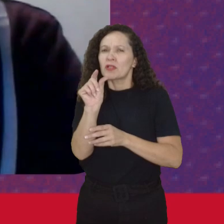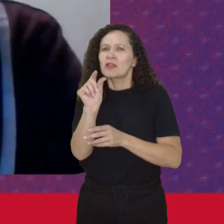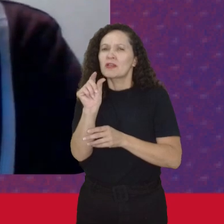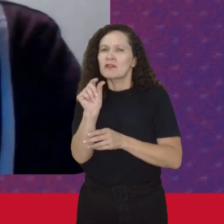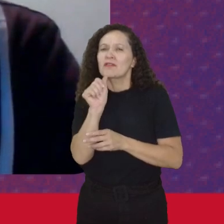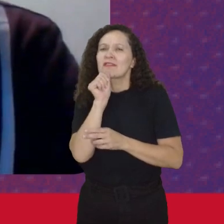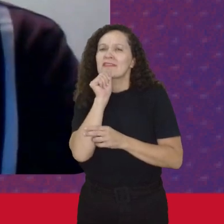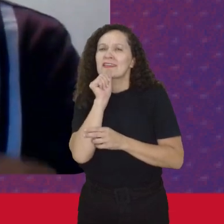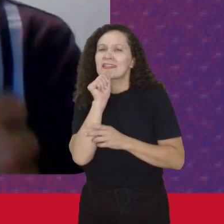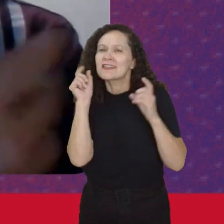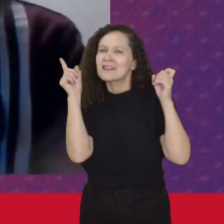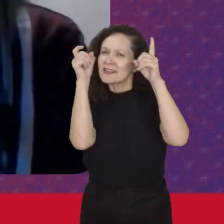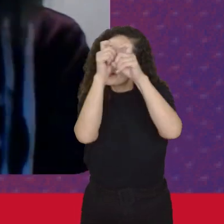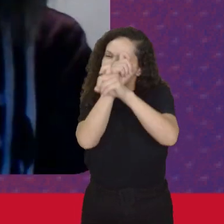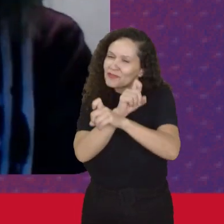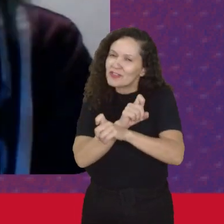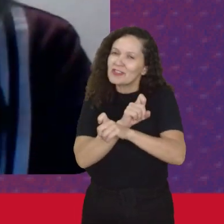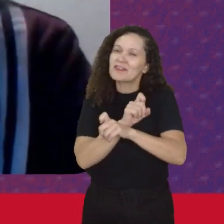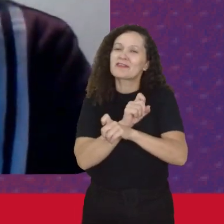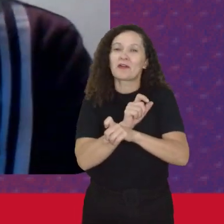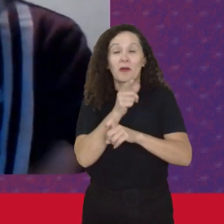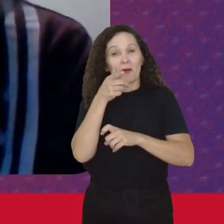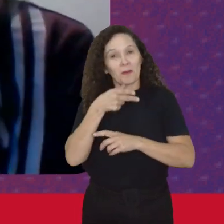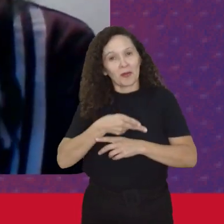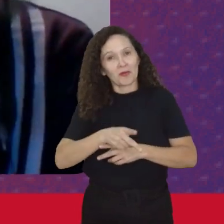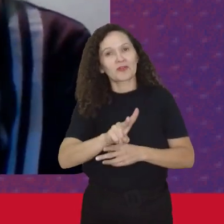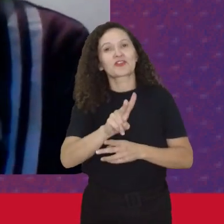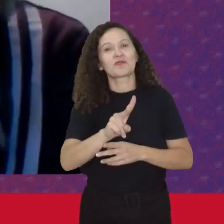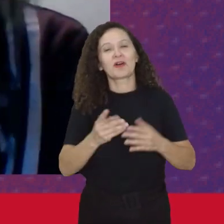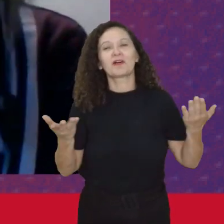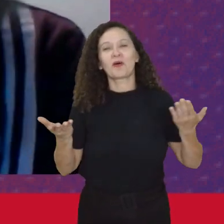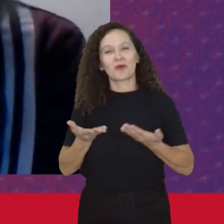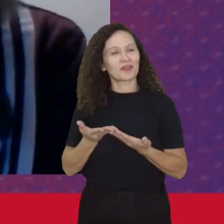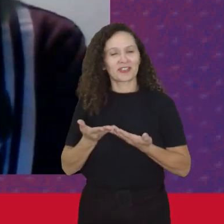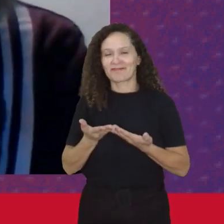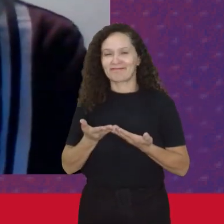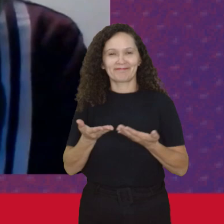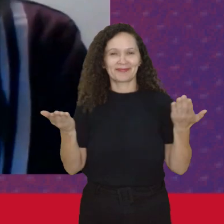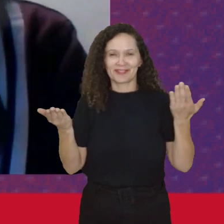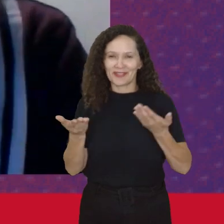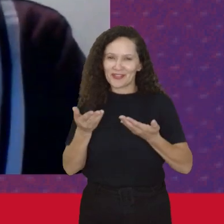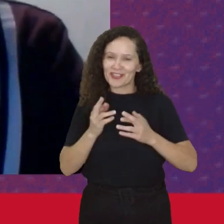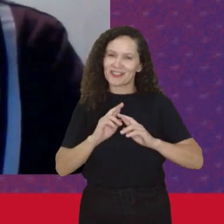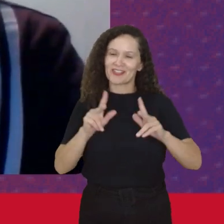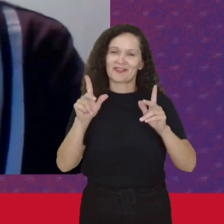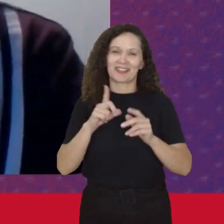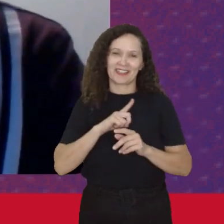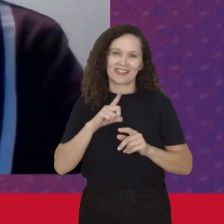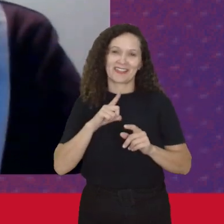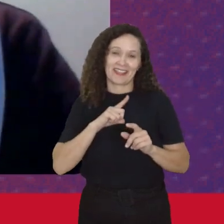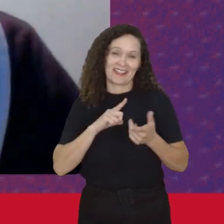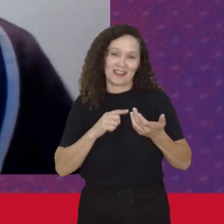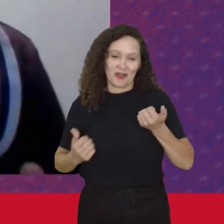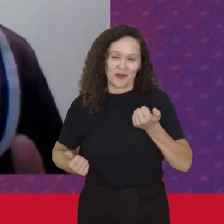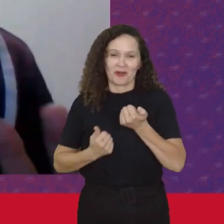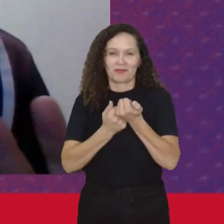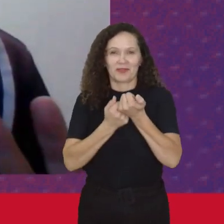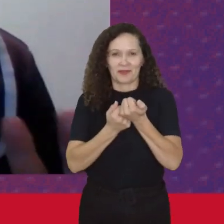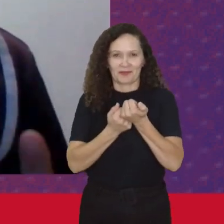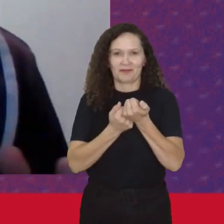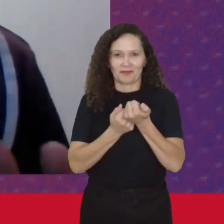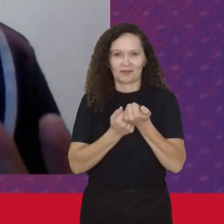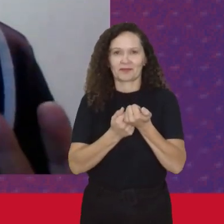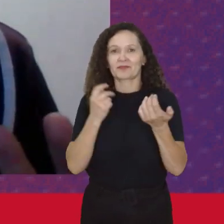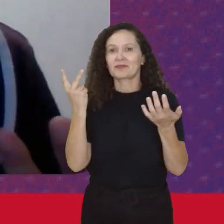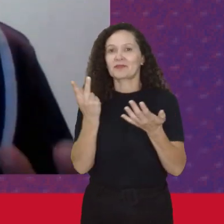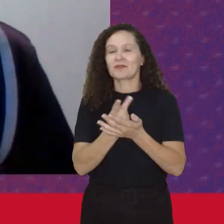Difíceis De ser feitos Mais tabus Hoje Eles estão Em outro patamar Então assim O